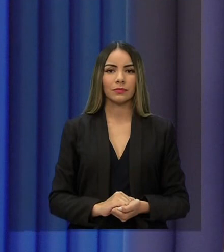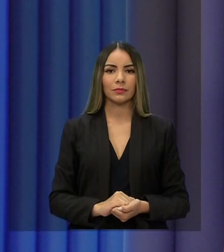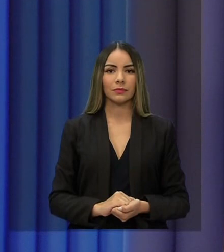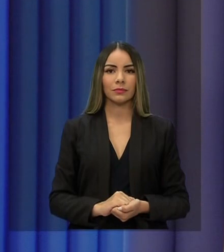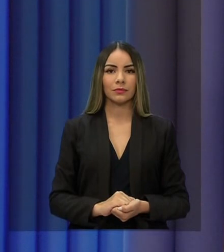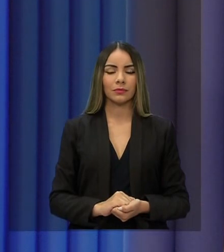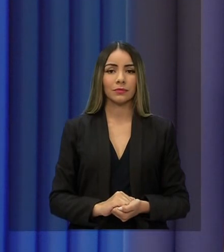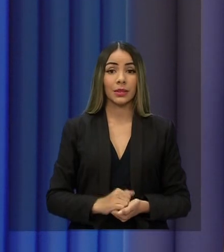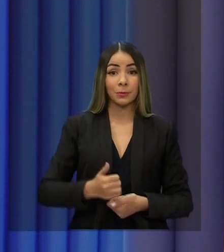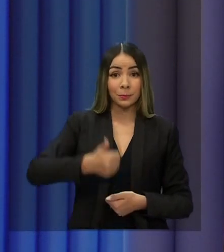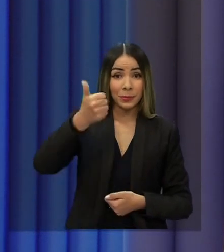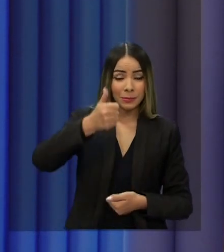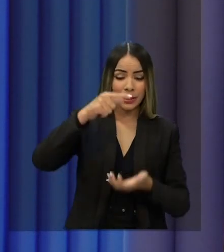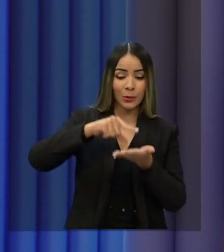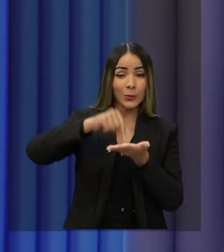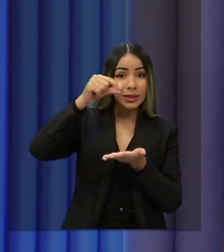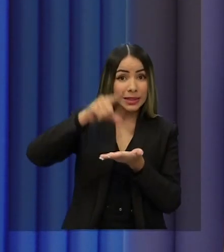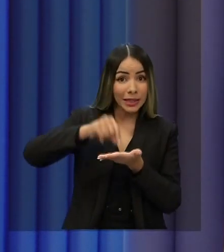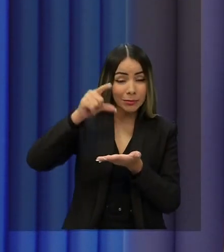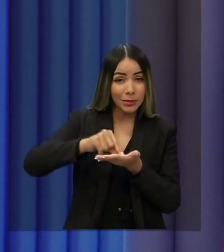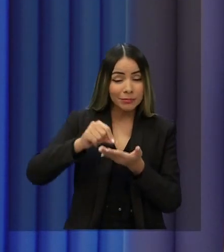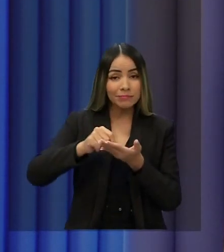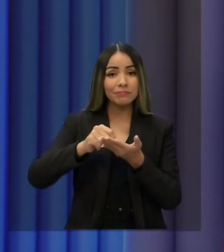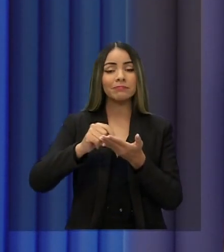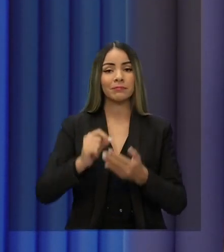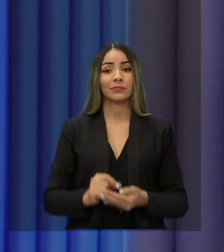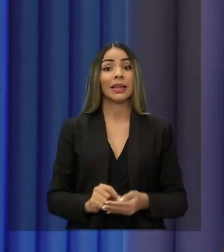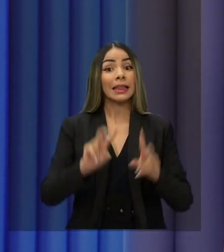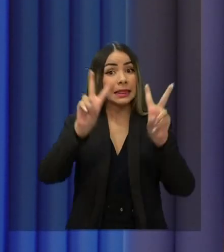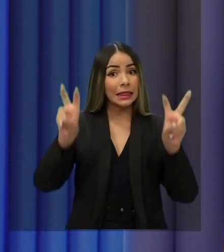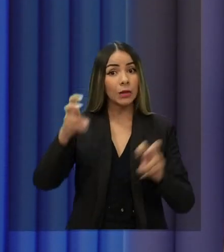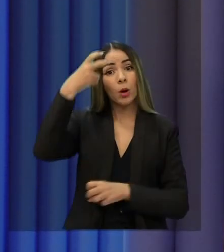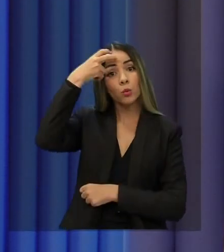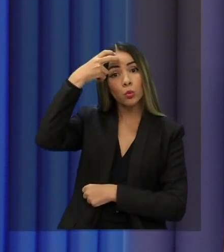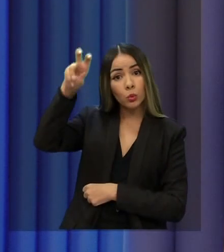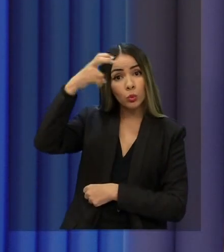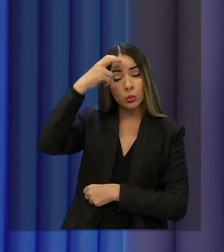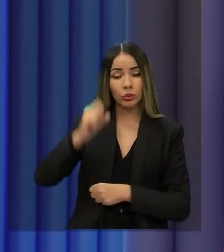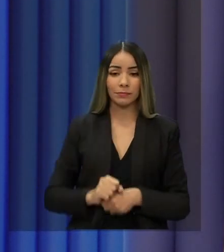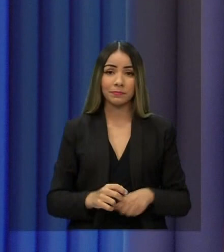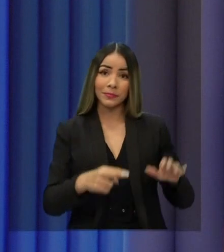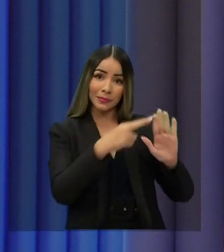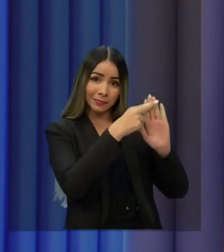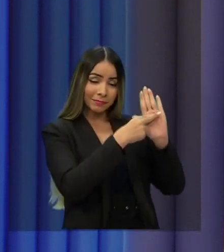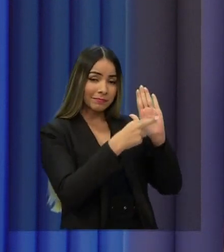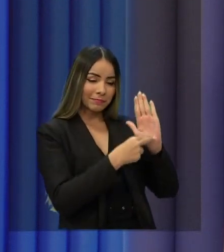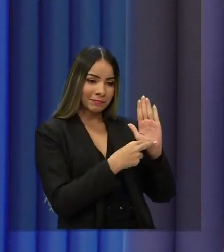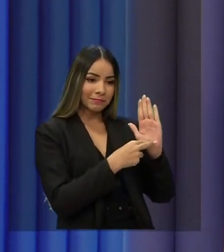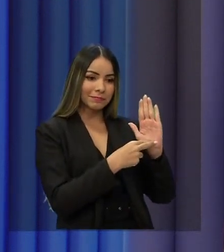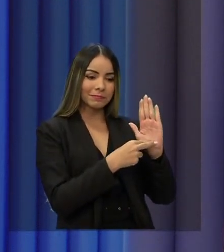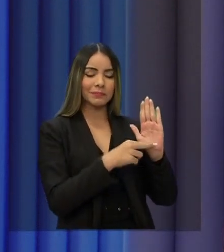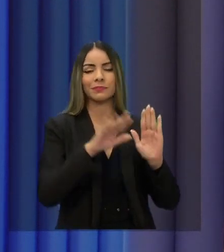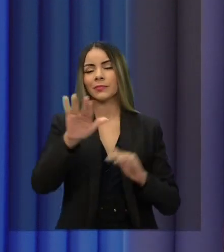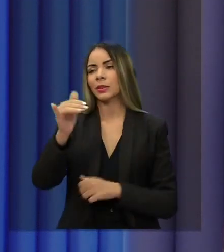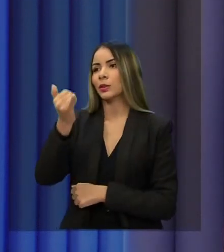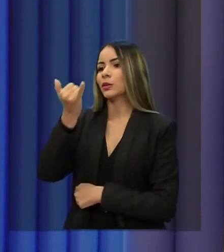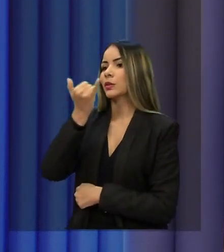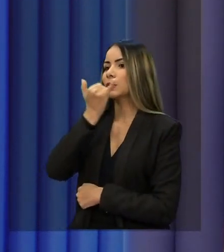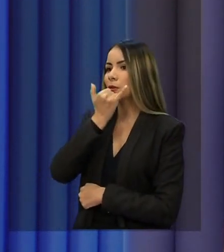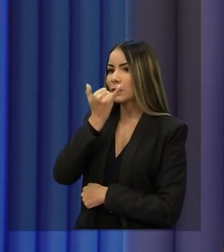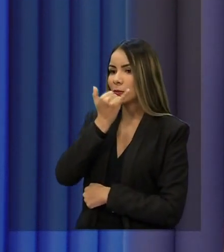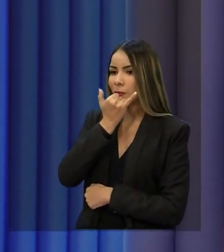O tema é cultura e pelas regras, desculpa, infraestrutura,